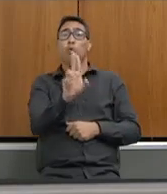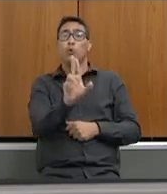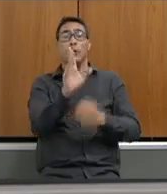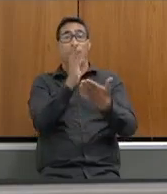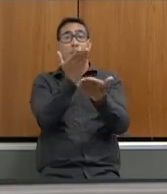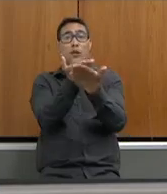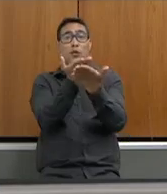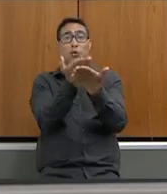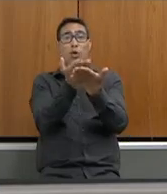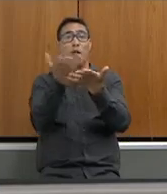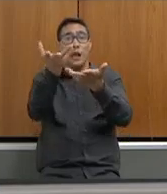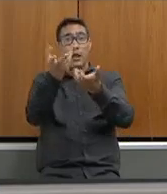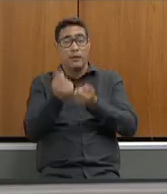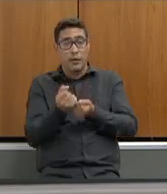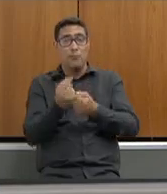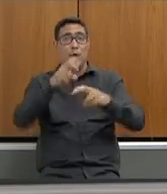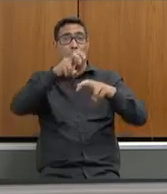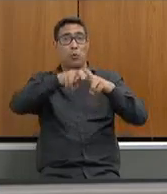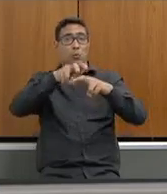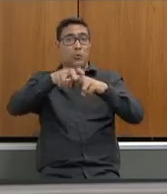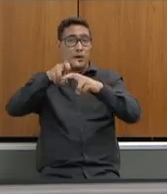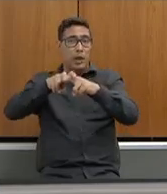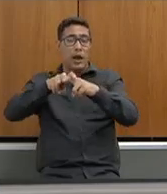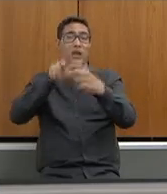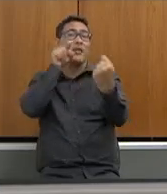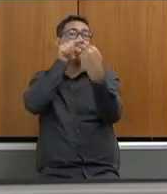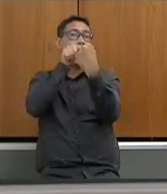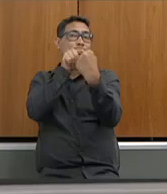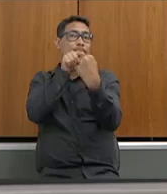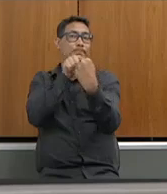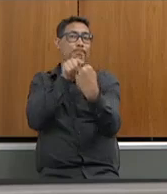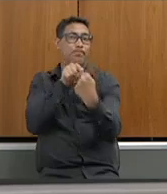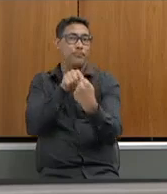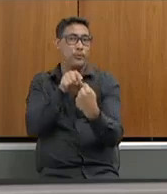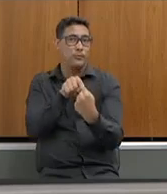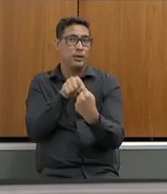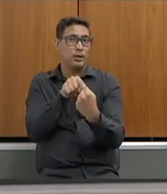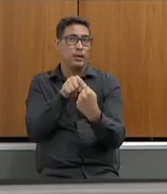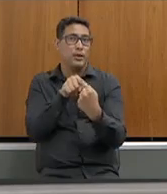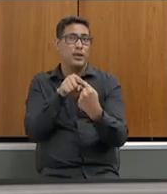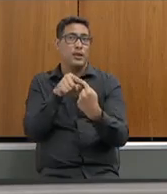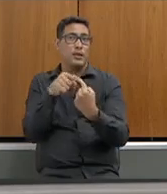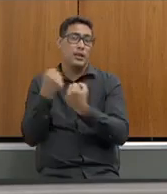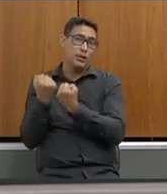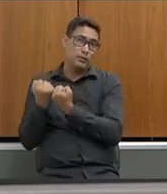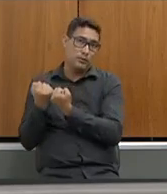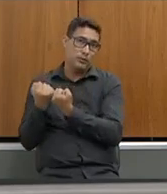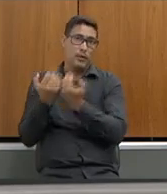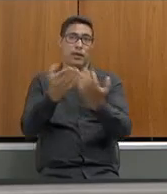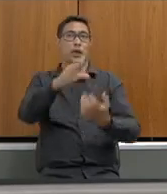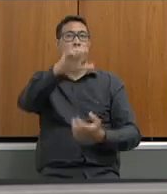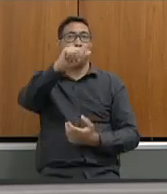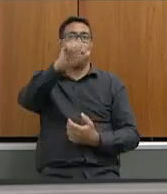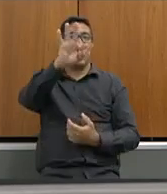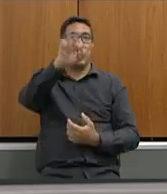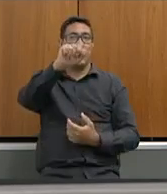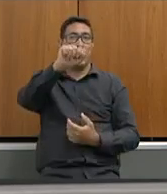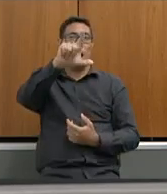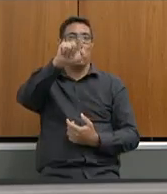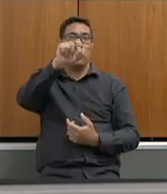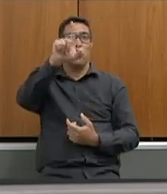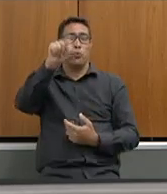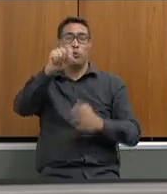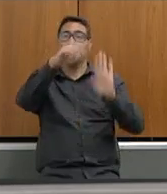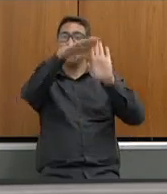receberam mobiliário que não que não é condizente eu entreguei aqui um catálogo e aí me remete